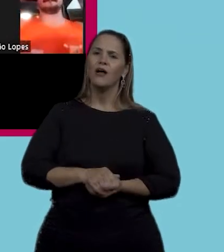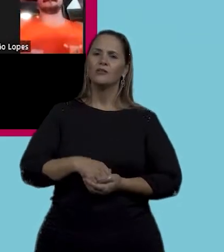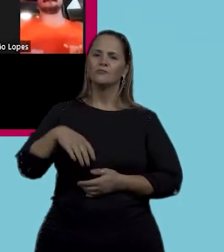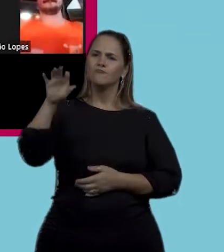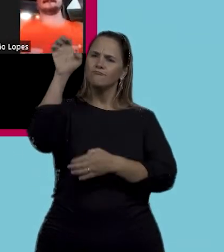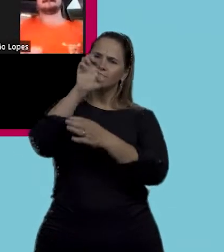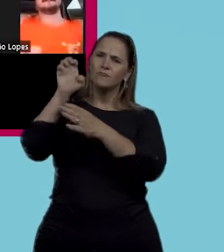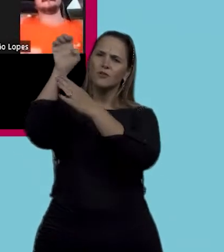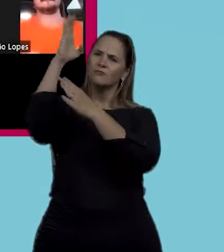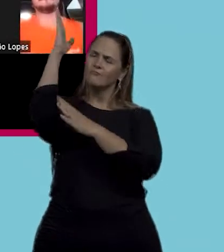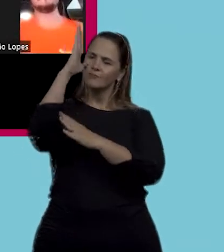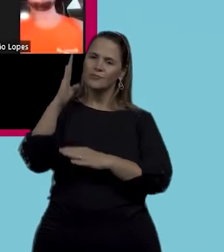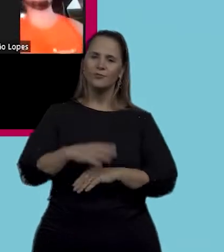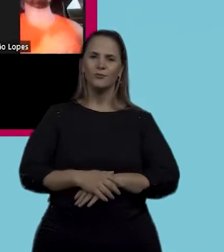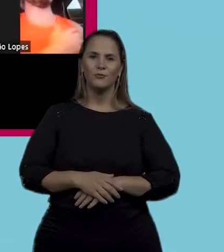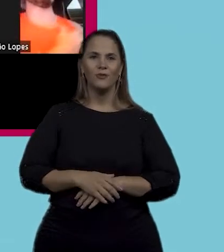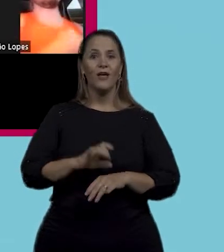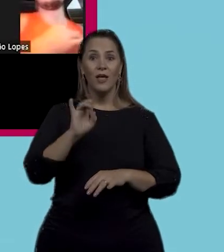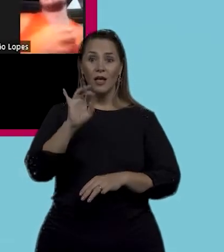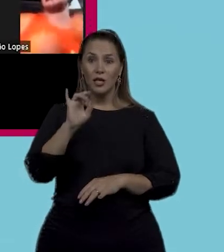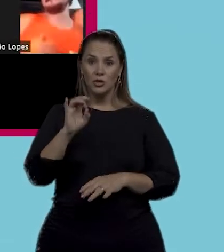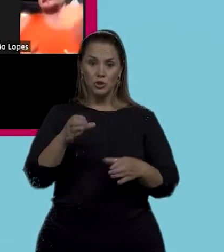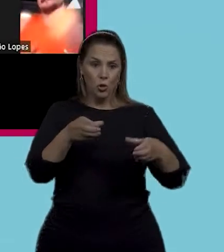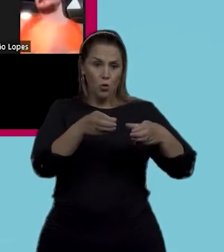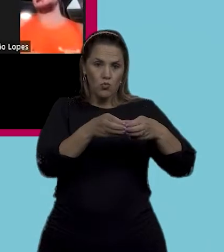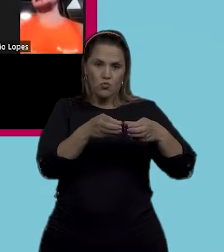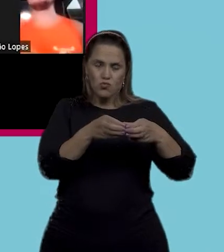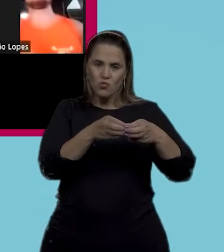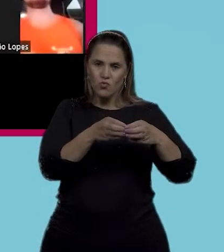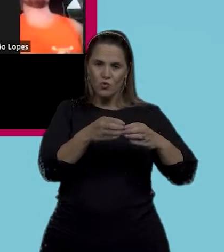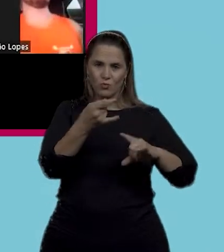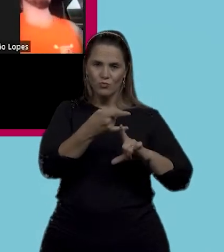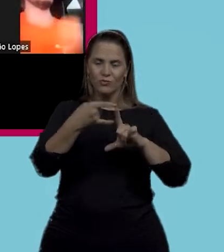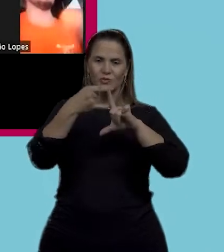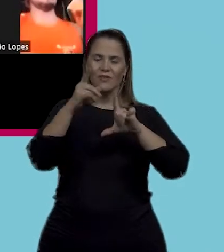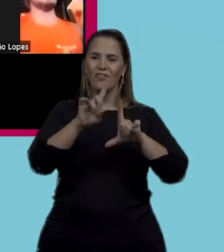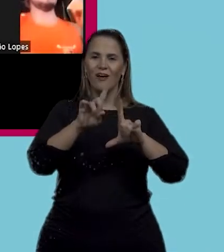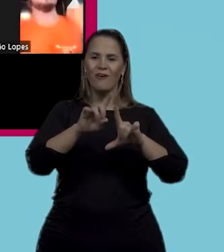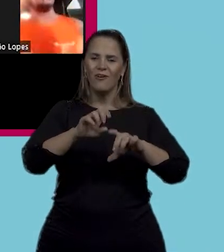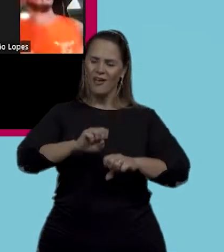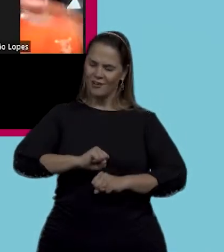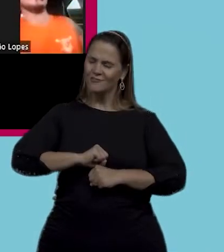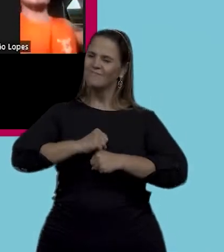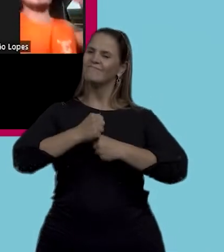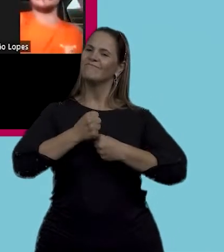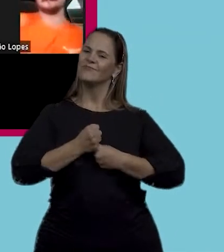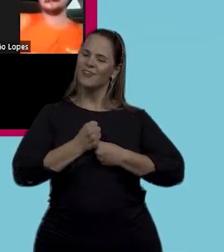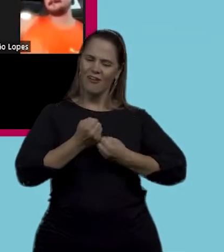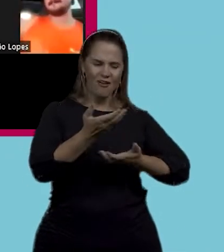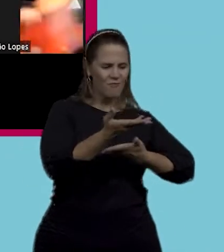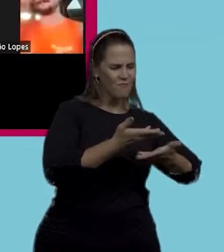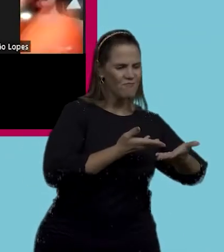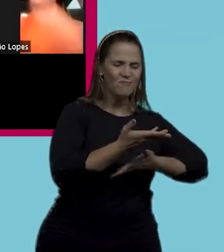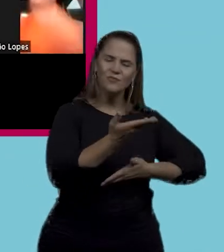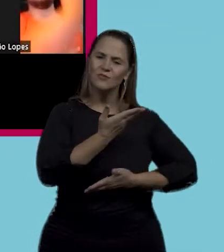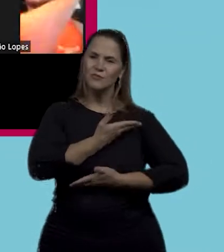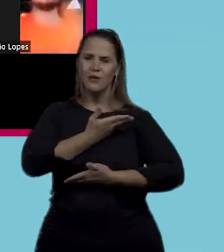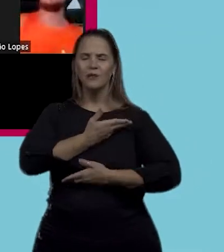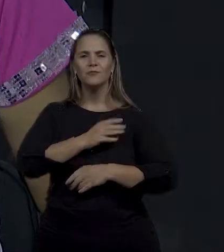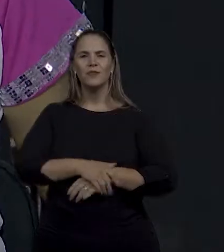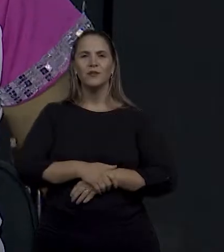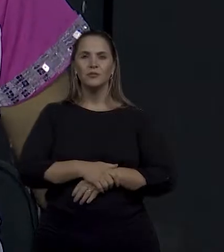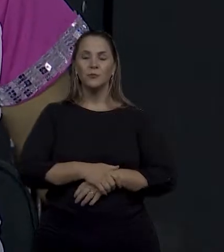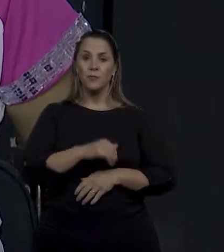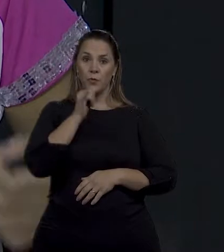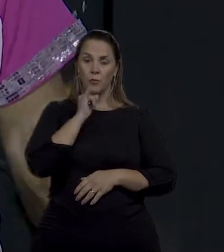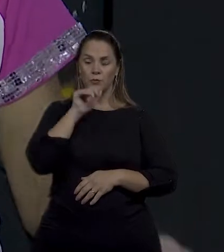fazem amizades, elas se empoderam, elas ganham autoestima. Os relatos que a gente tem é que elas começam a não